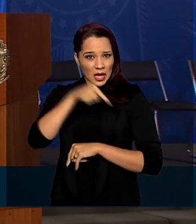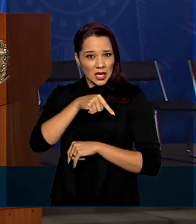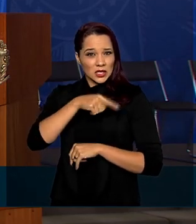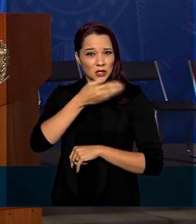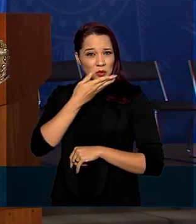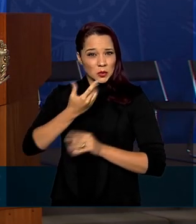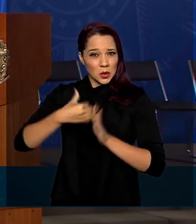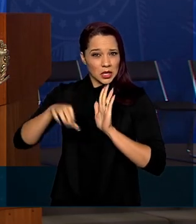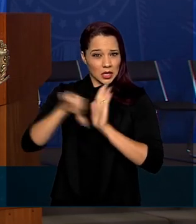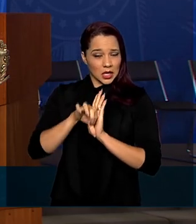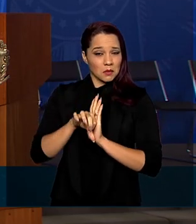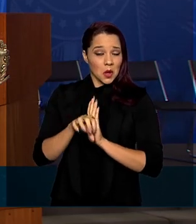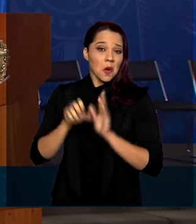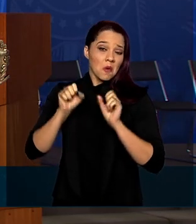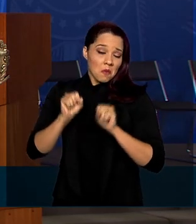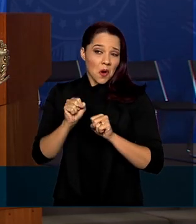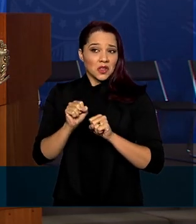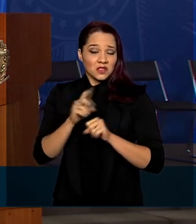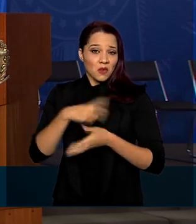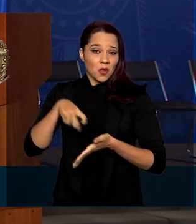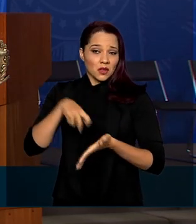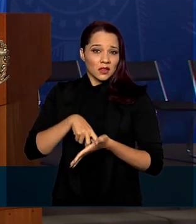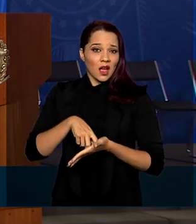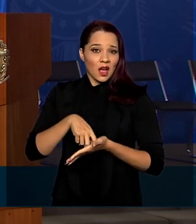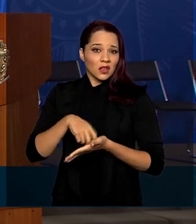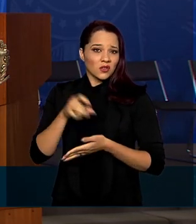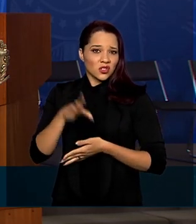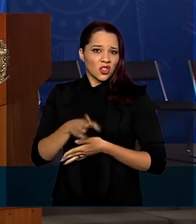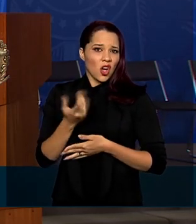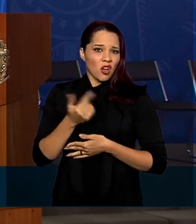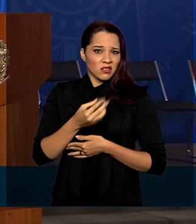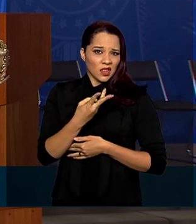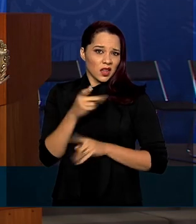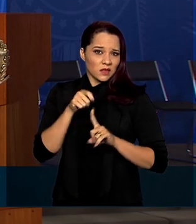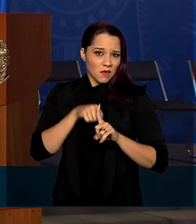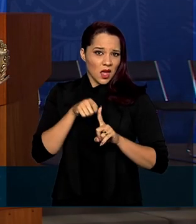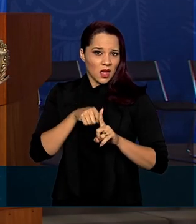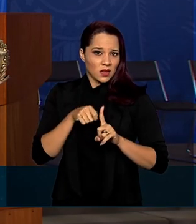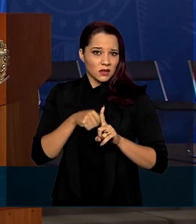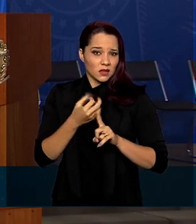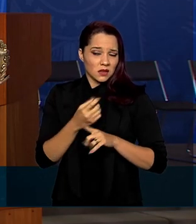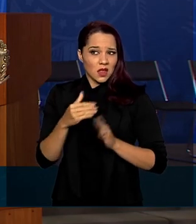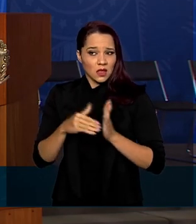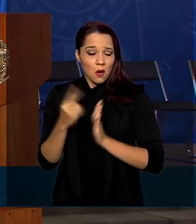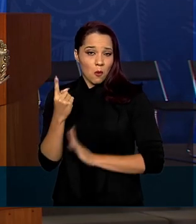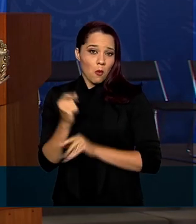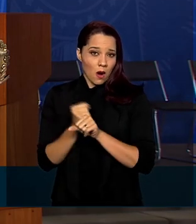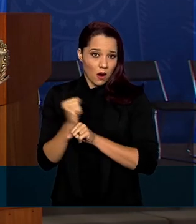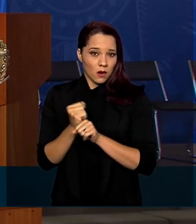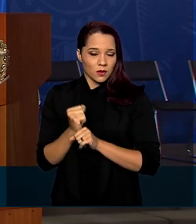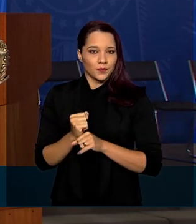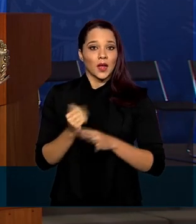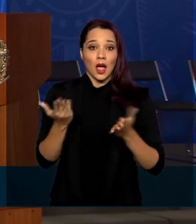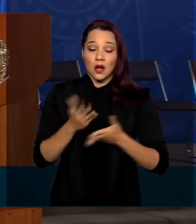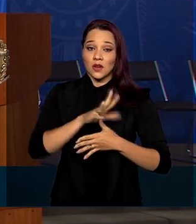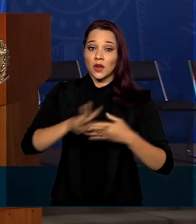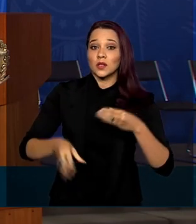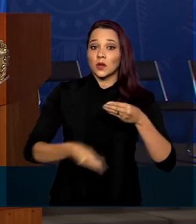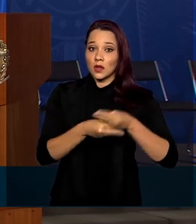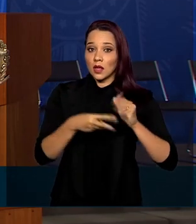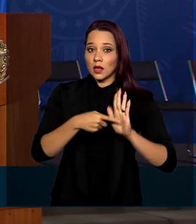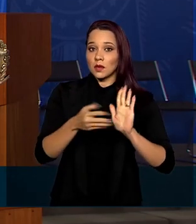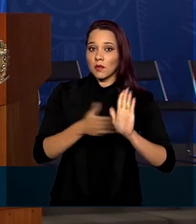crimes poderia ser condenado a pena de detenção de três meses a um ano. Foi adicionado a essa